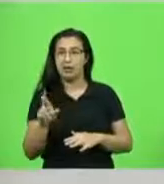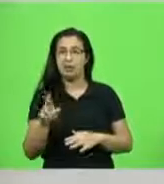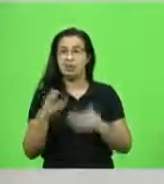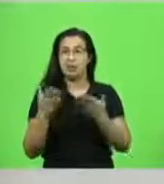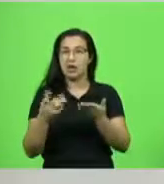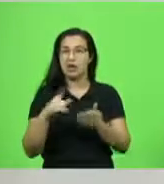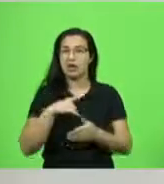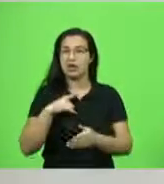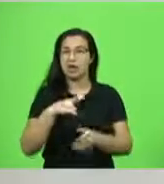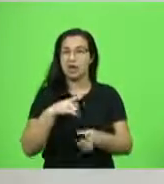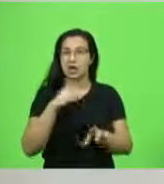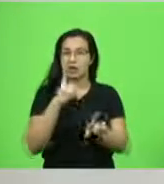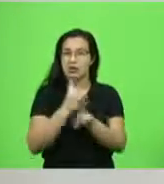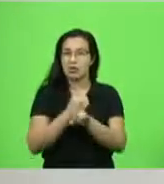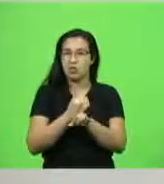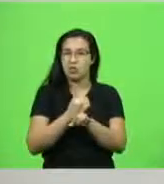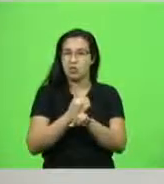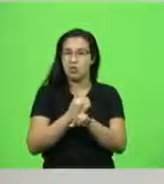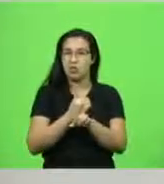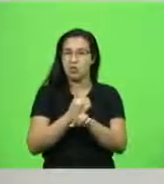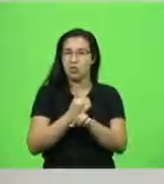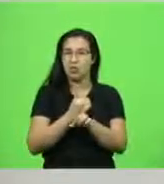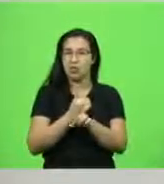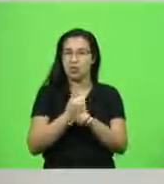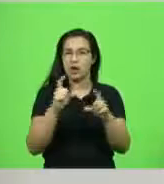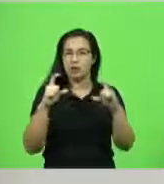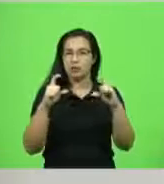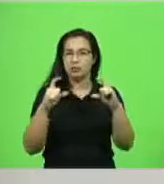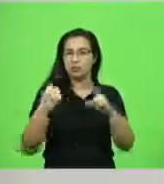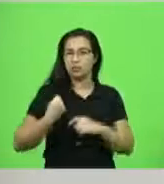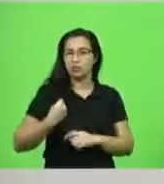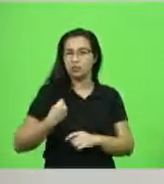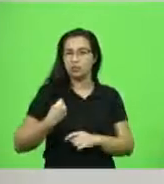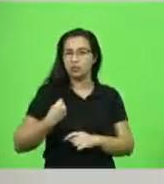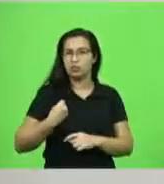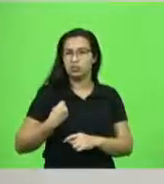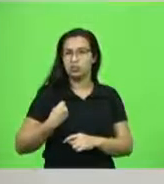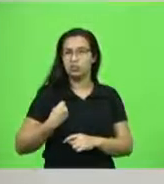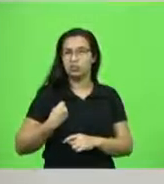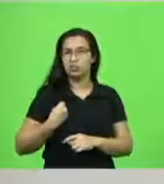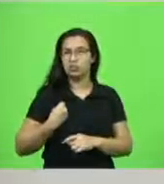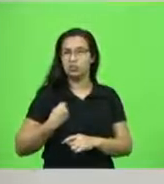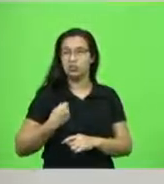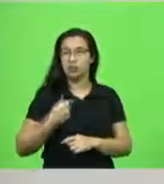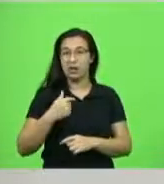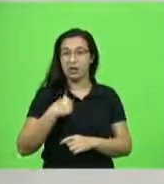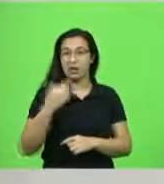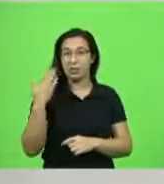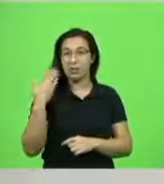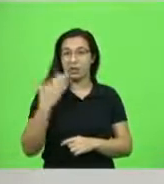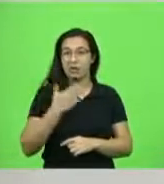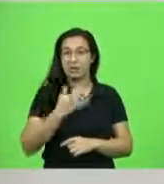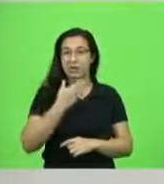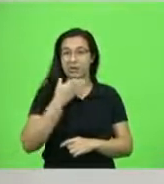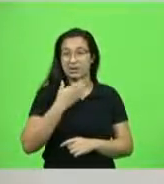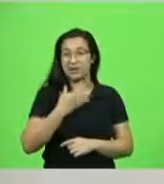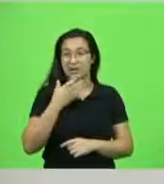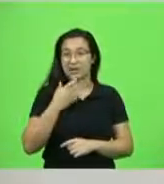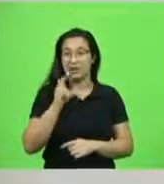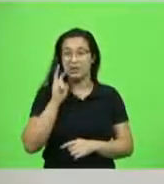identificador de placa e que eu tive a infelicidade de, no Natal, ver uma família